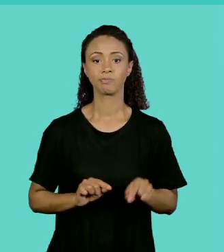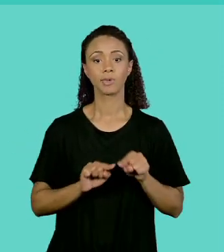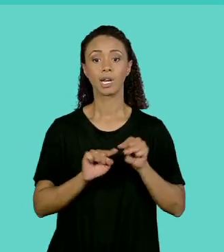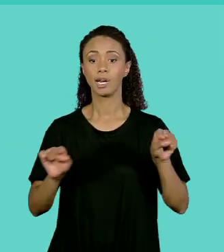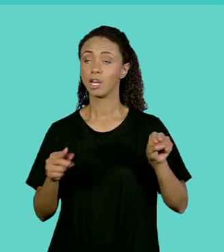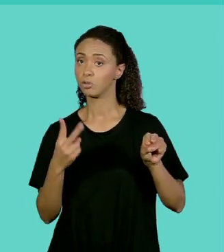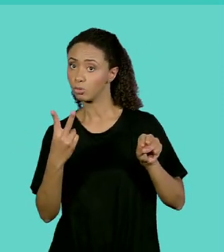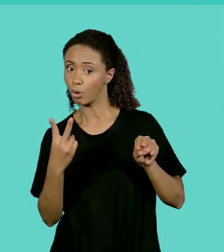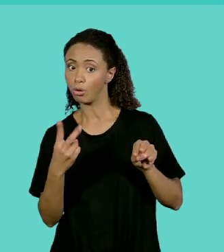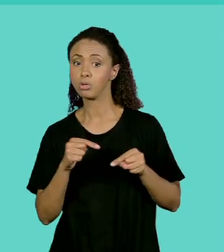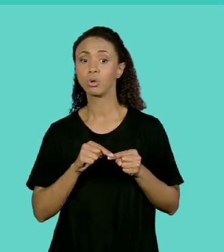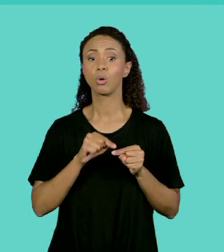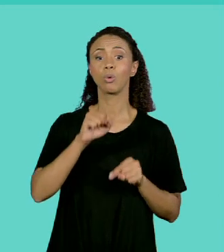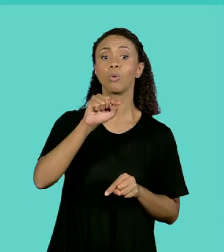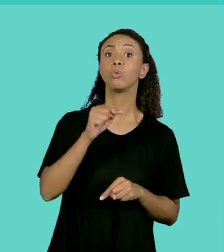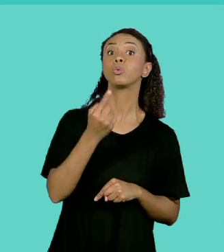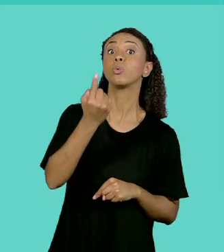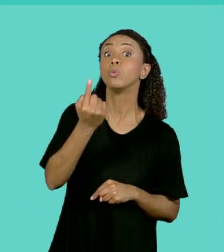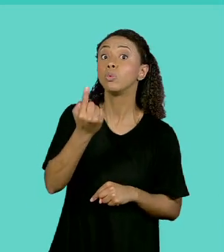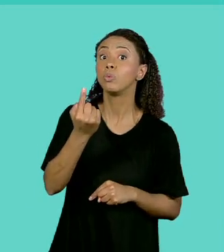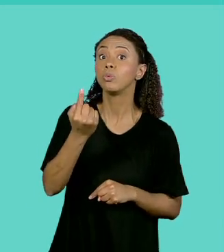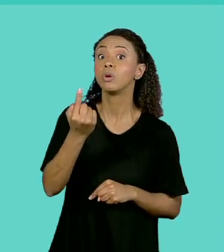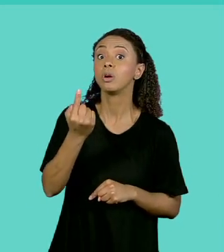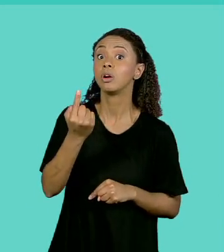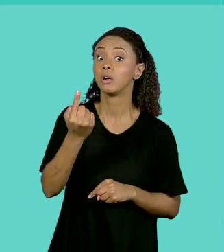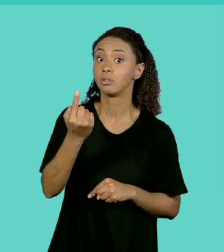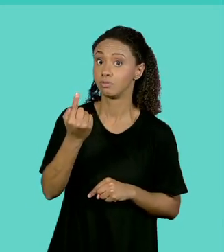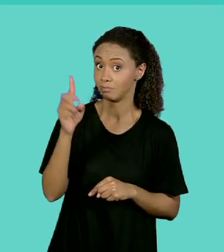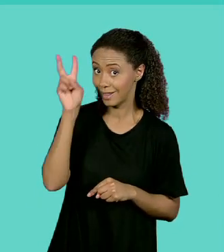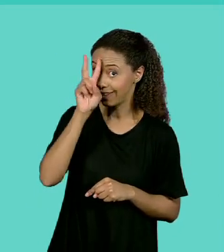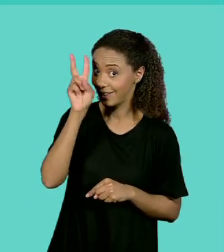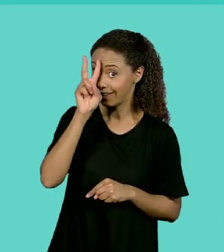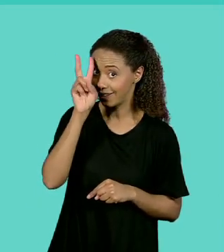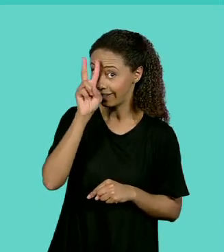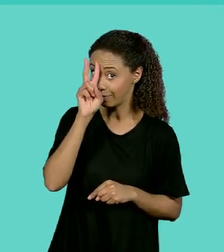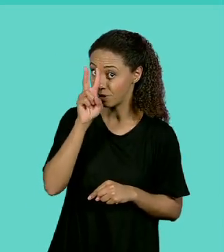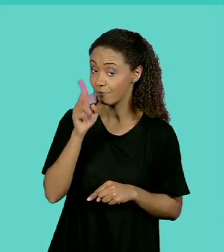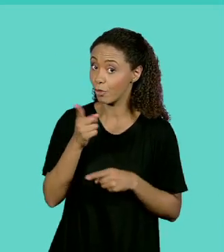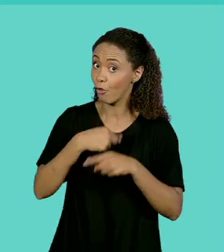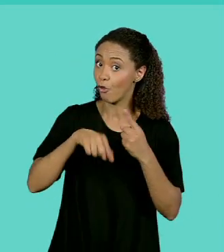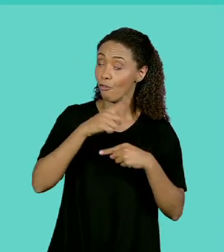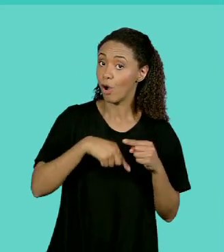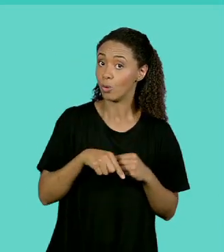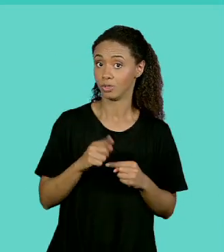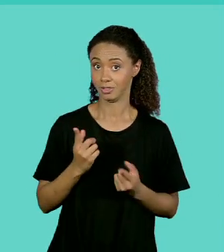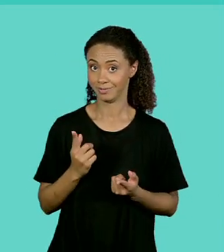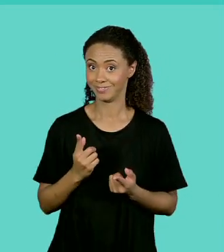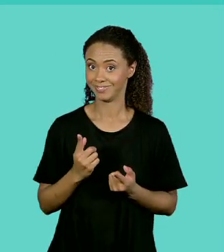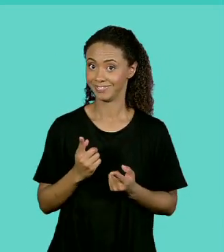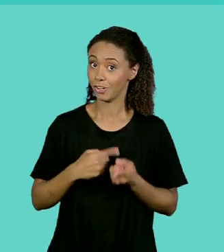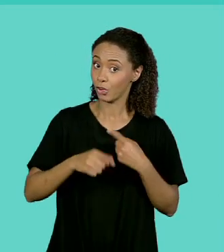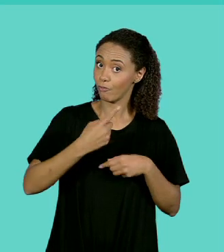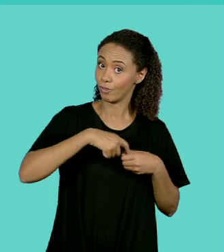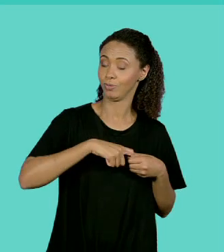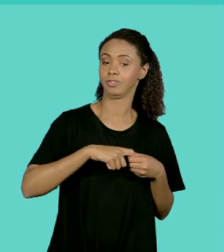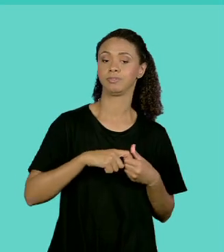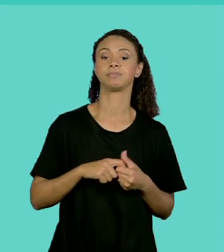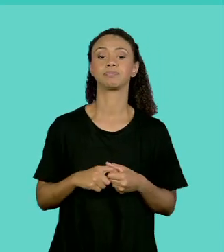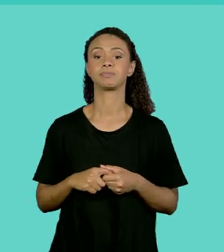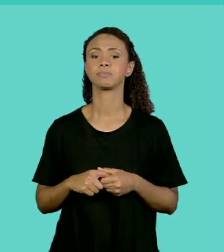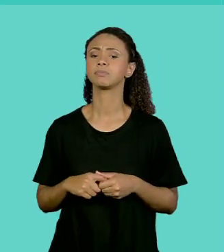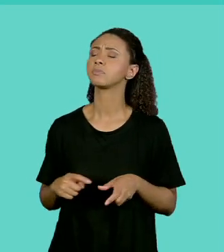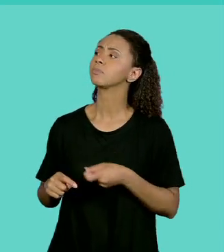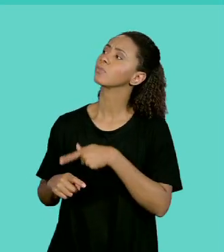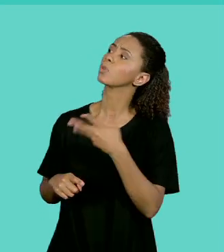Linha 2 da matriz e coluna 1 agora. Lembra? A coluna zerou. Ela voltou. Ela começou do 1 de novo. Qual o valor?